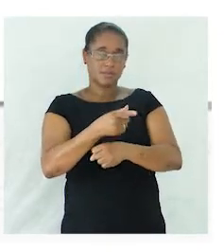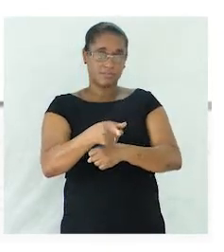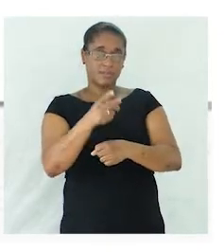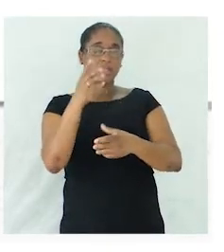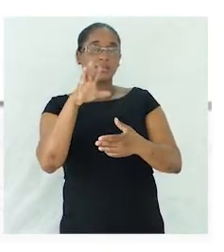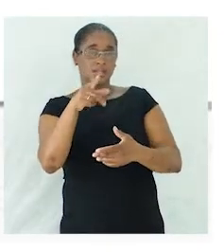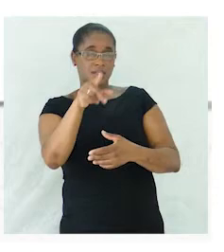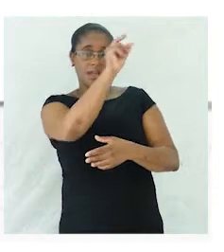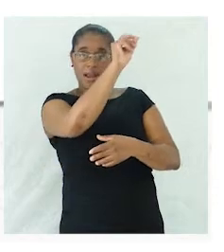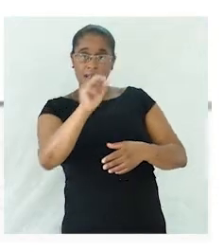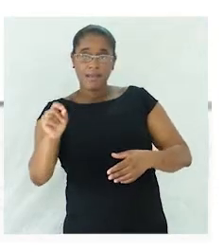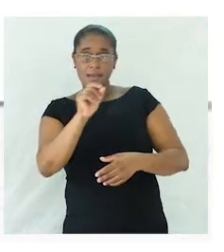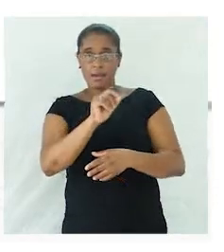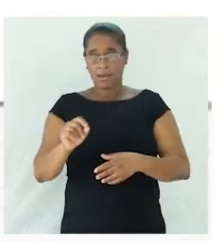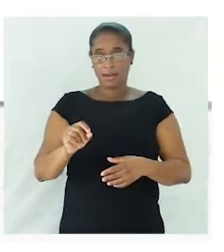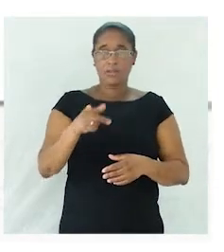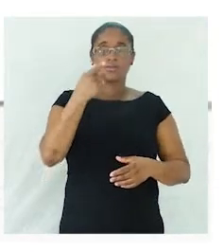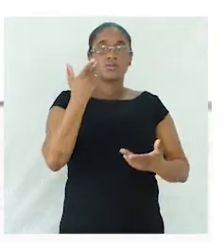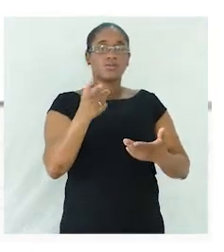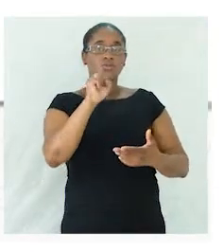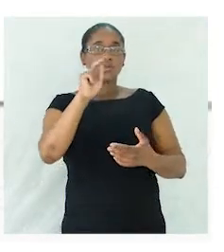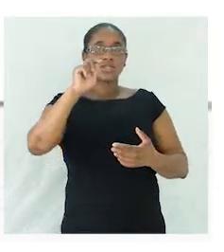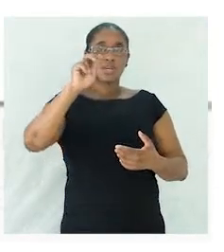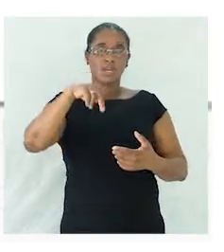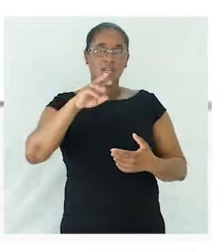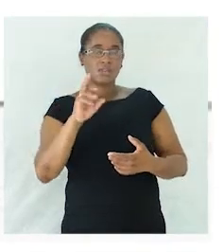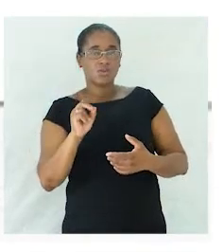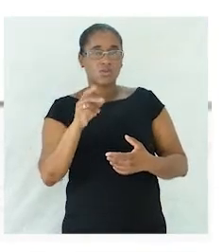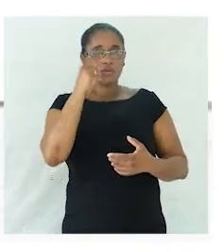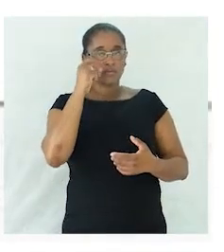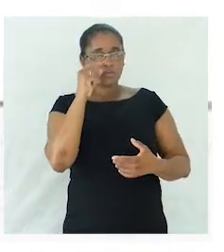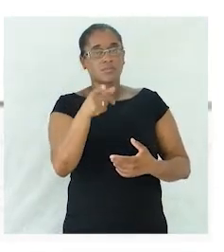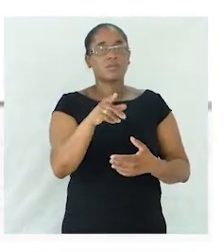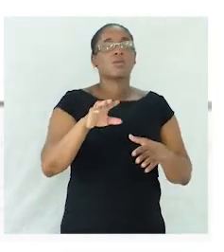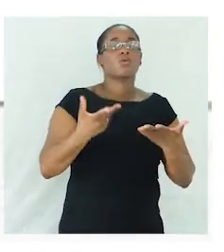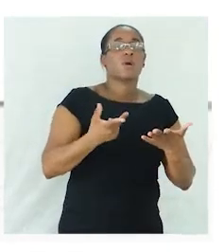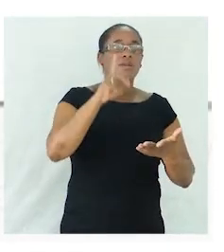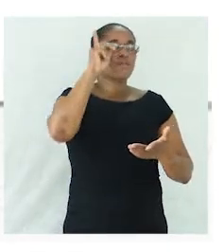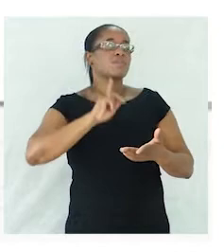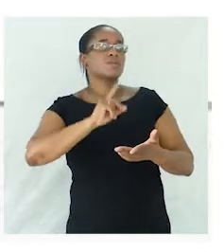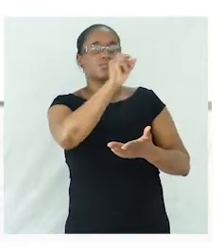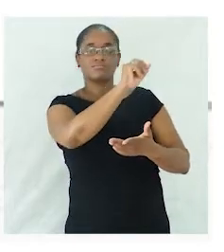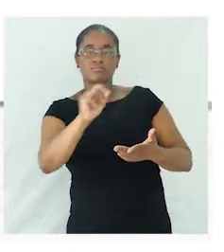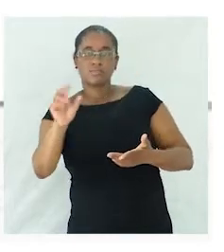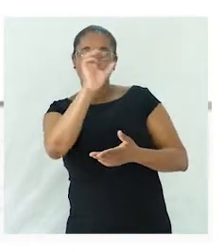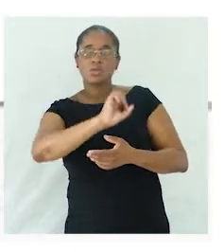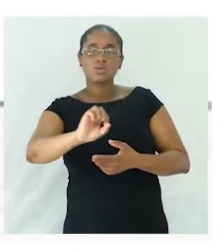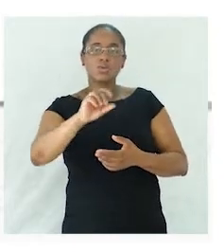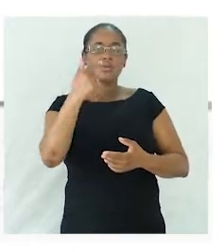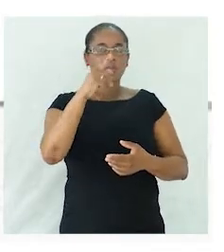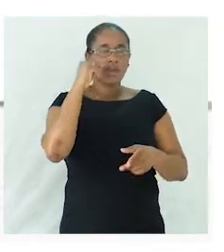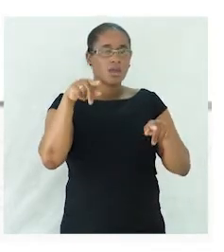liga o gênero masculino ao seu correspondente feminino. Então, temos irmão,